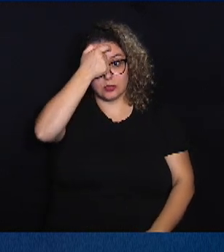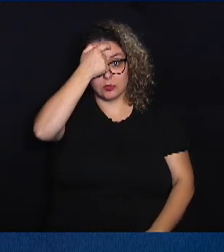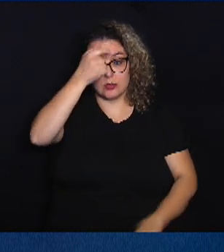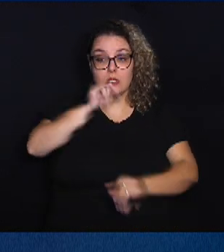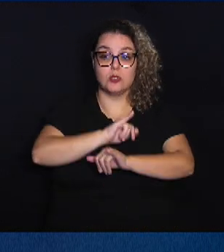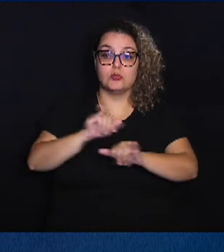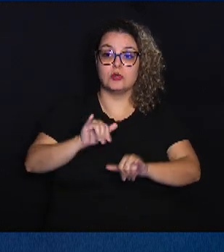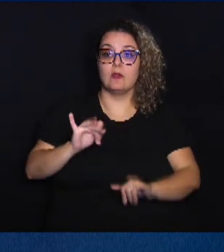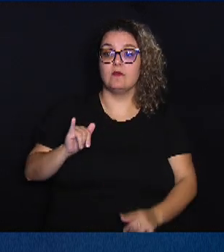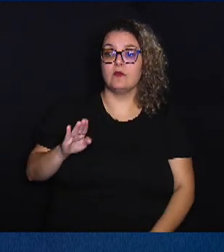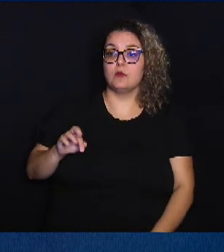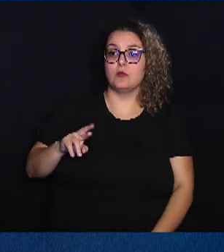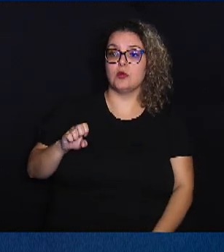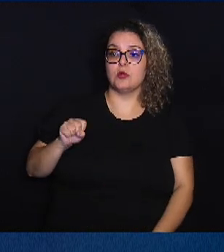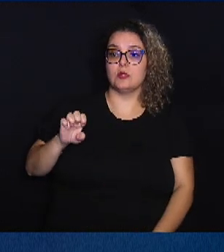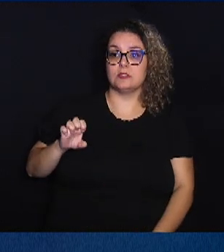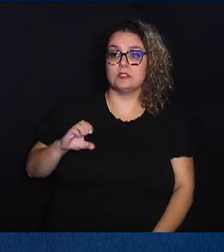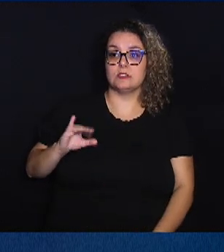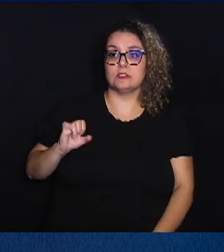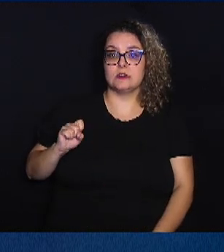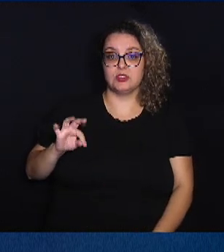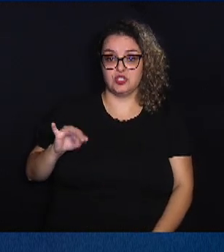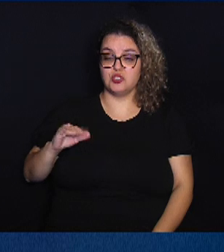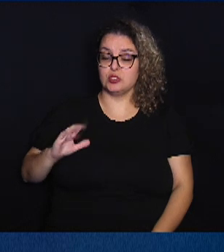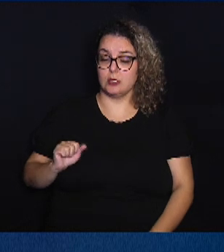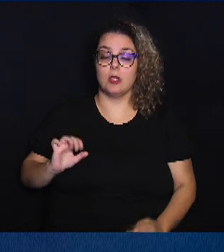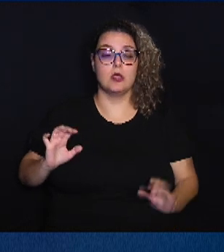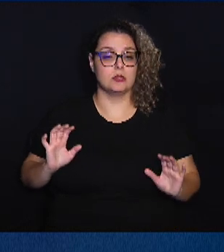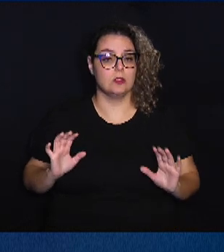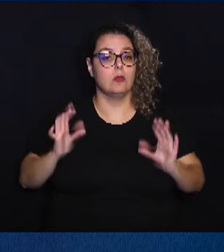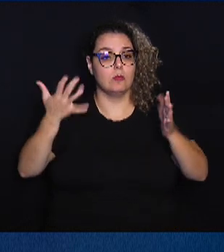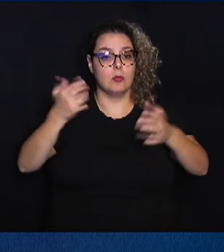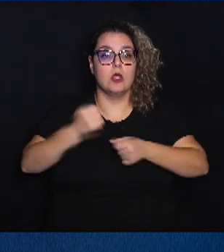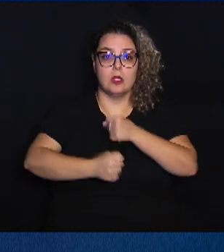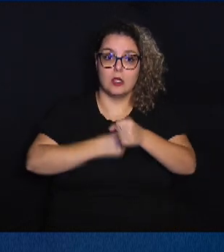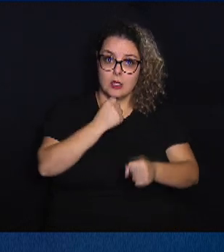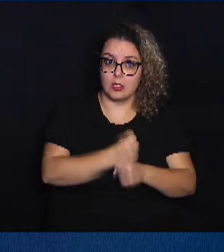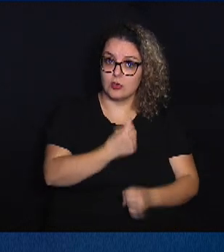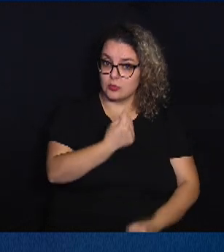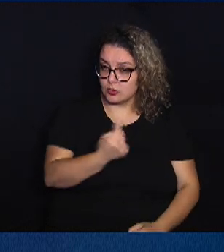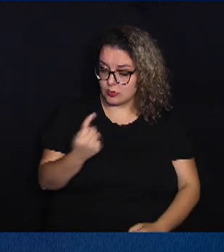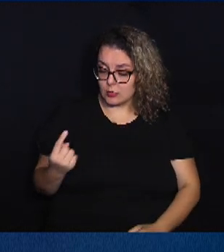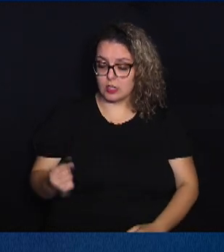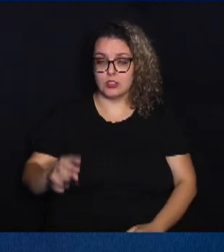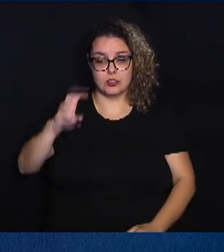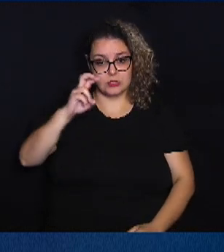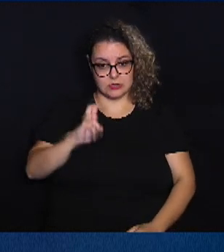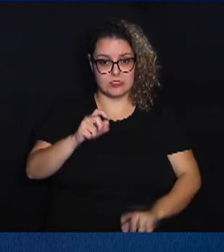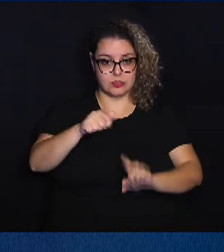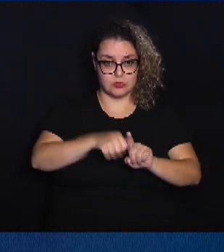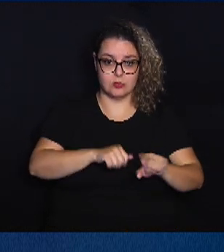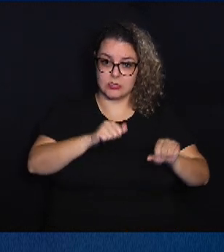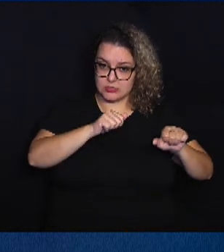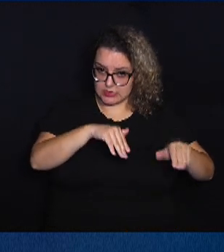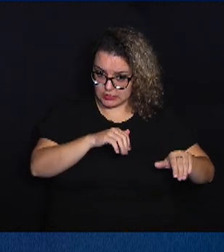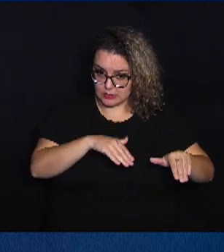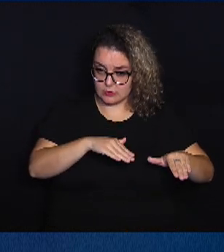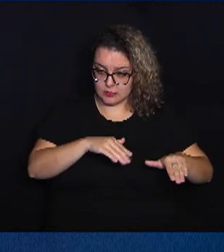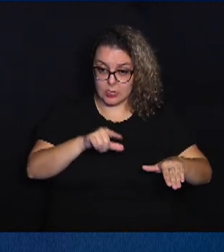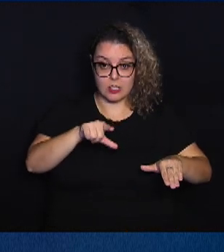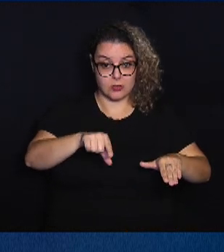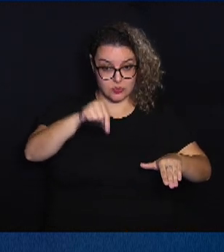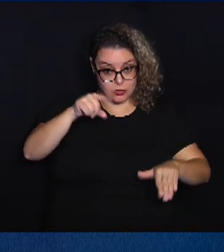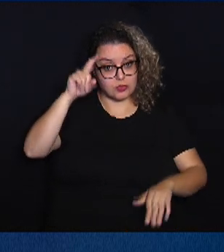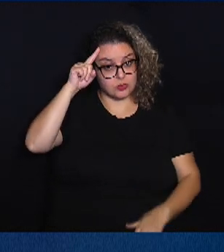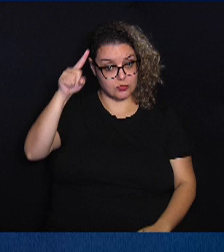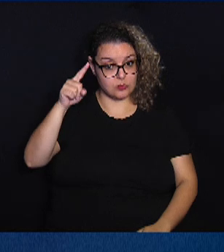Divulgação da Fibrose Cística a ser comemorado anualmente no dia 5 de setembro. A escolha da data